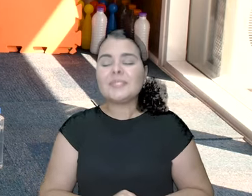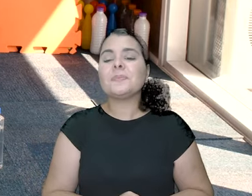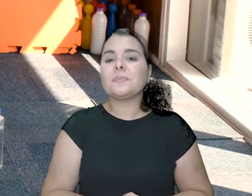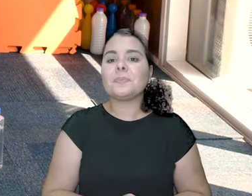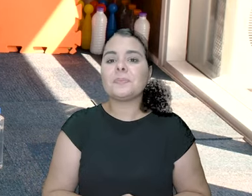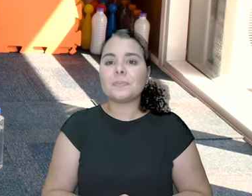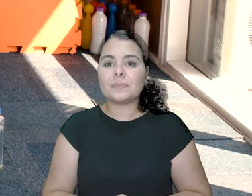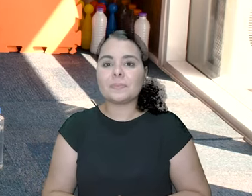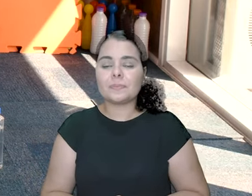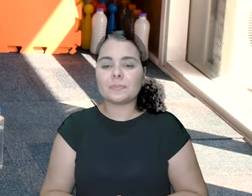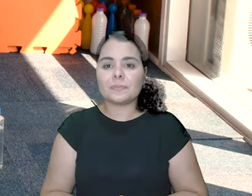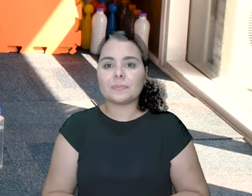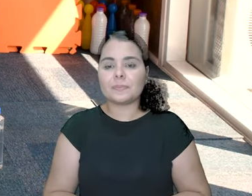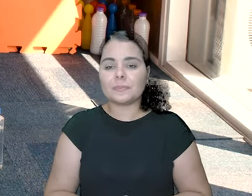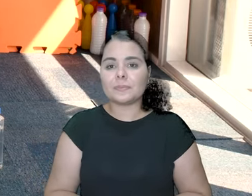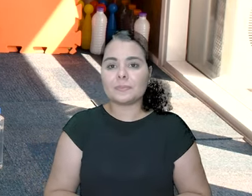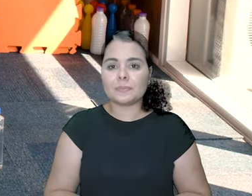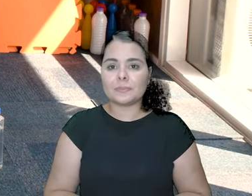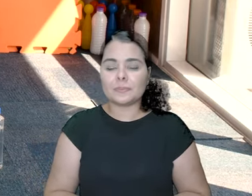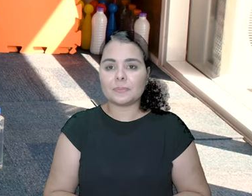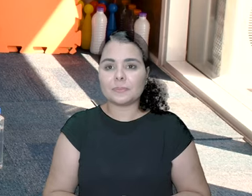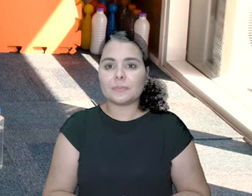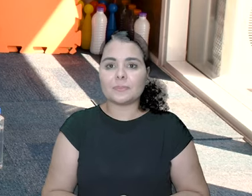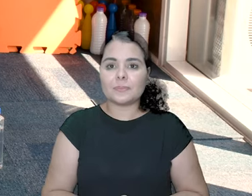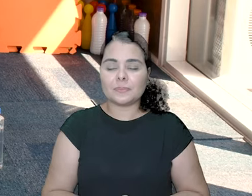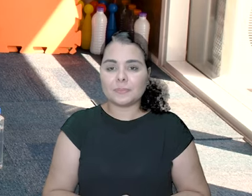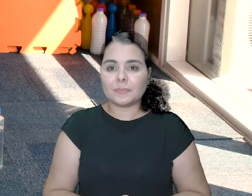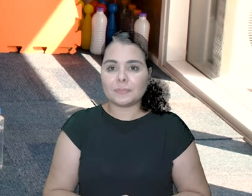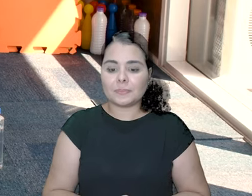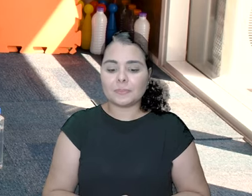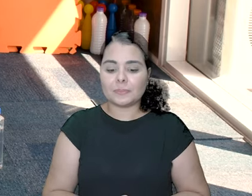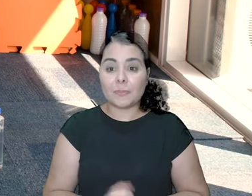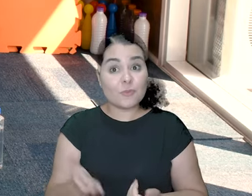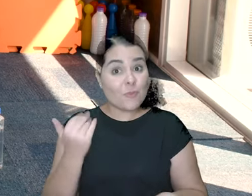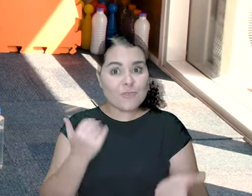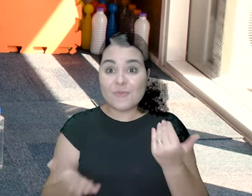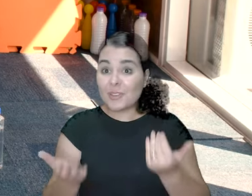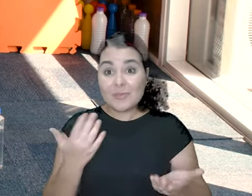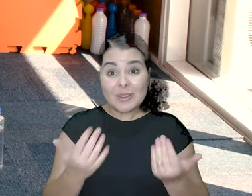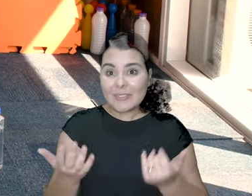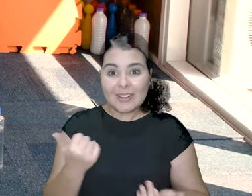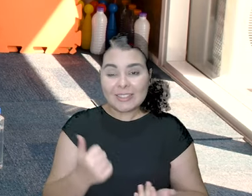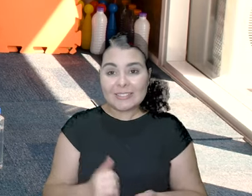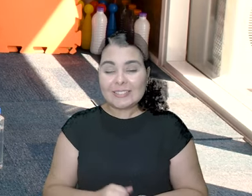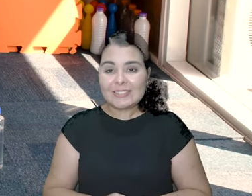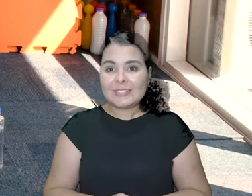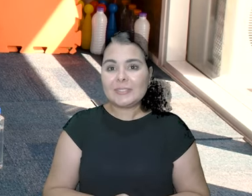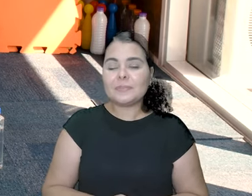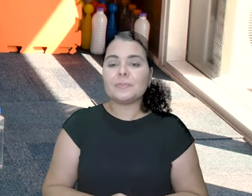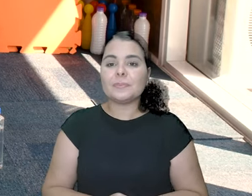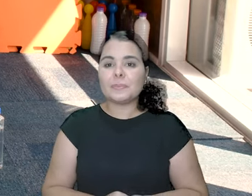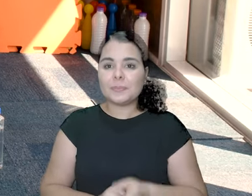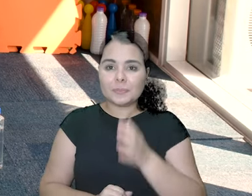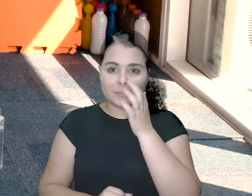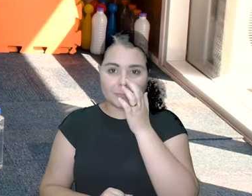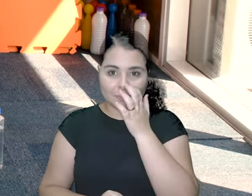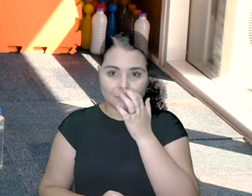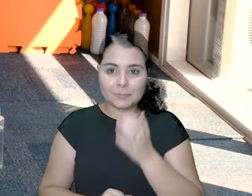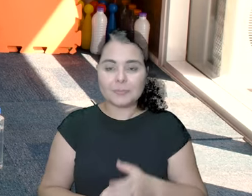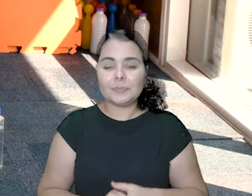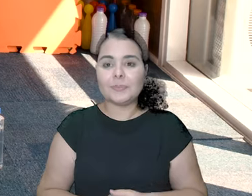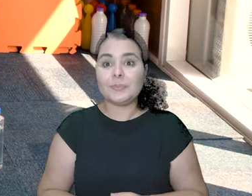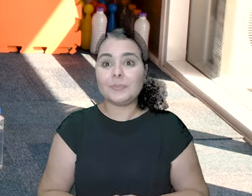a gente acelera. Calcanhar no bumbum. Bora, bora, bora. Bora criar movimento, galera!